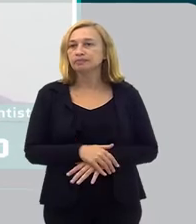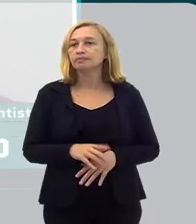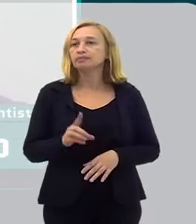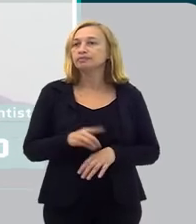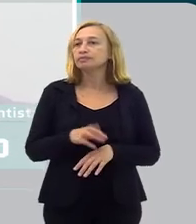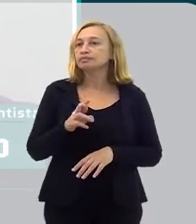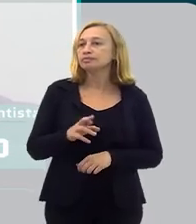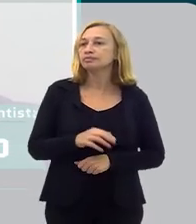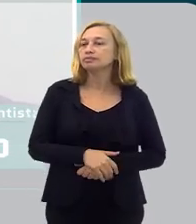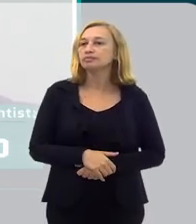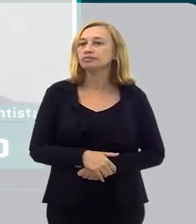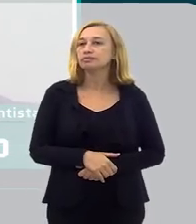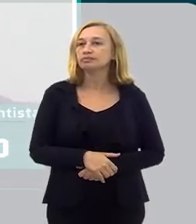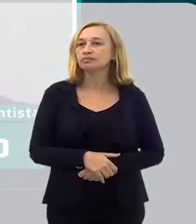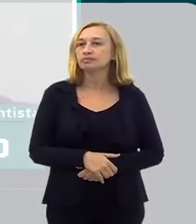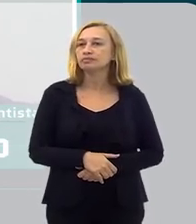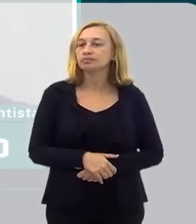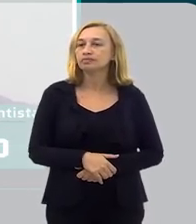Mas, doutor,